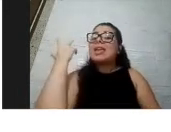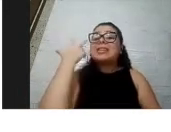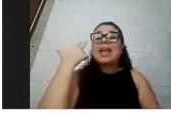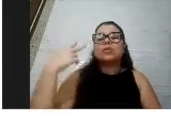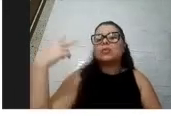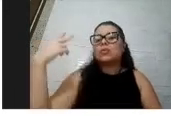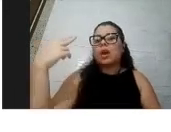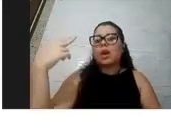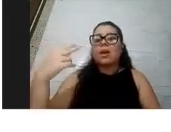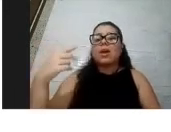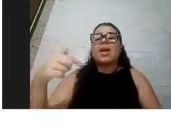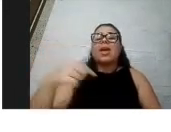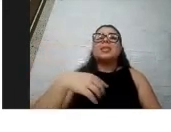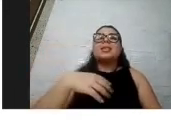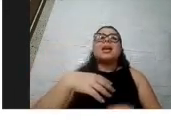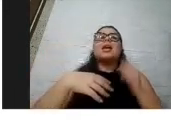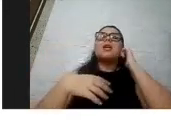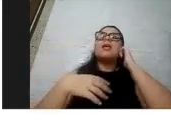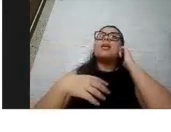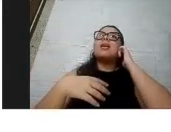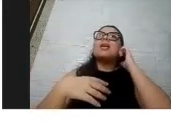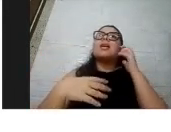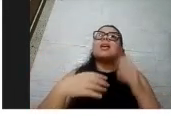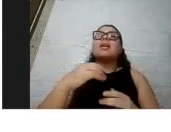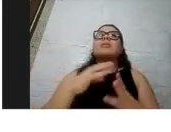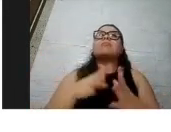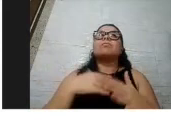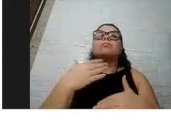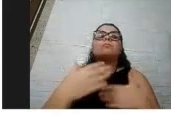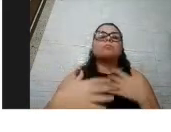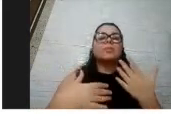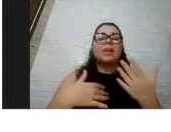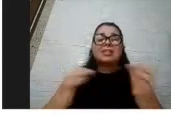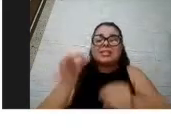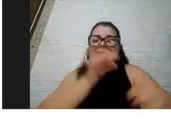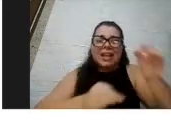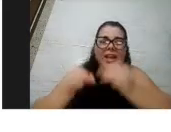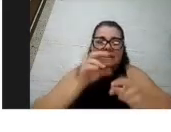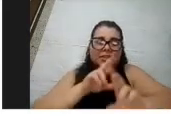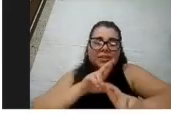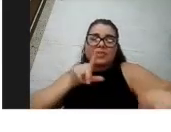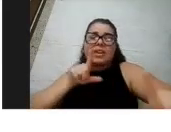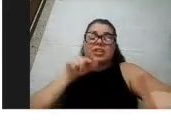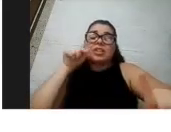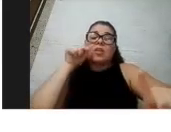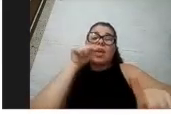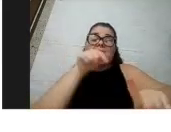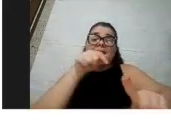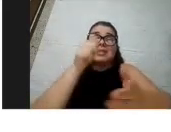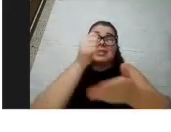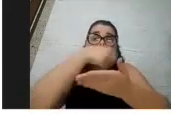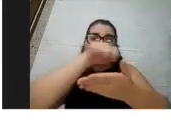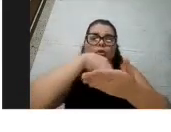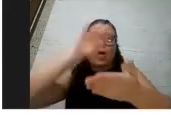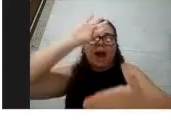respondem mais a essas substâncias inflamatórias, então ele acredita que quem tem síndrome